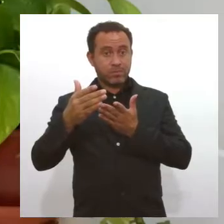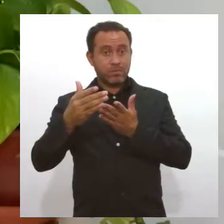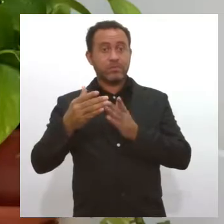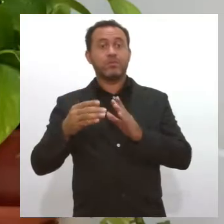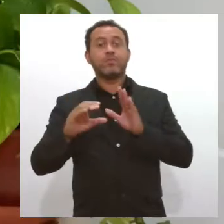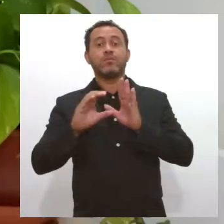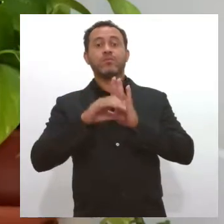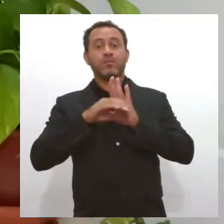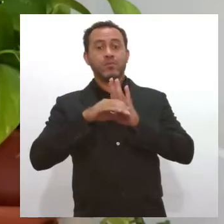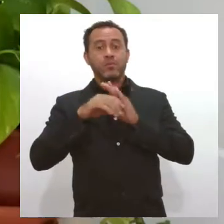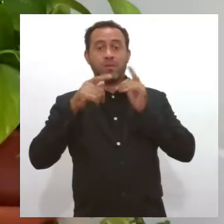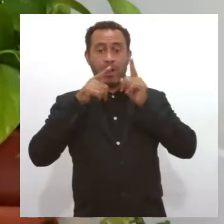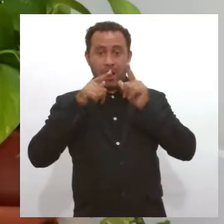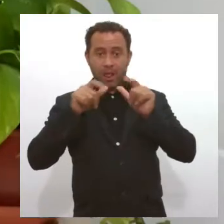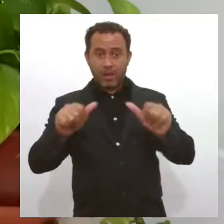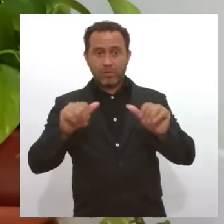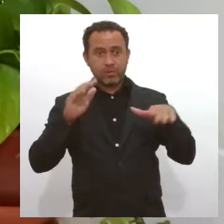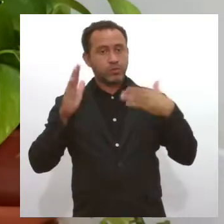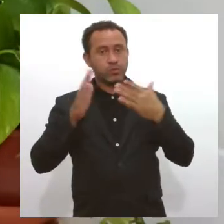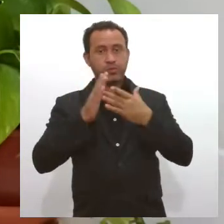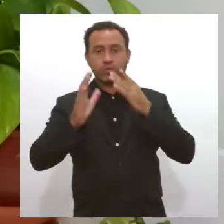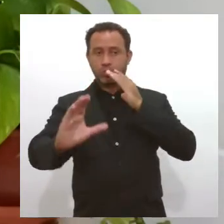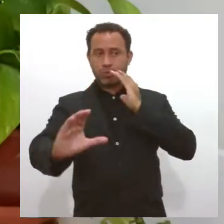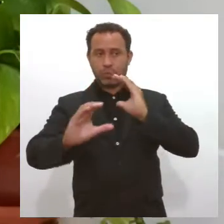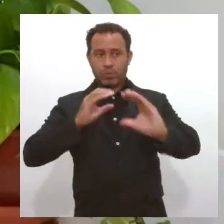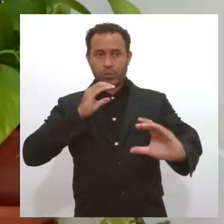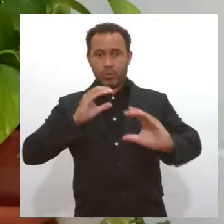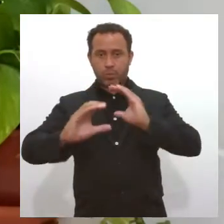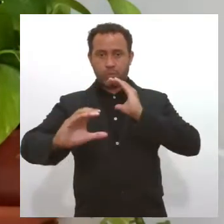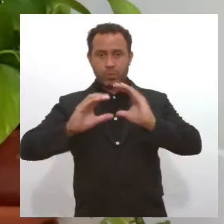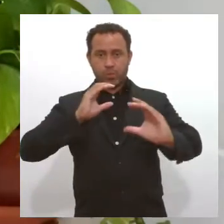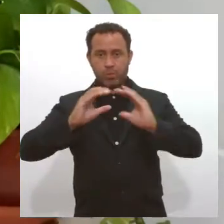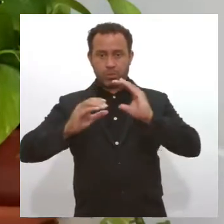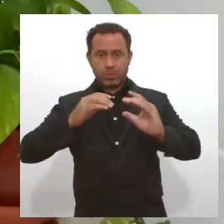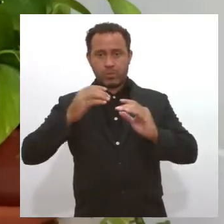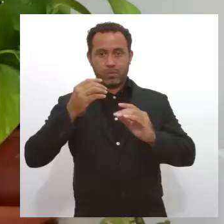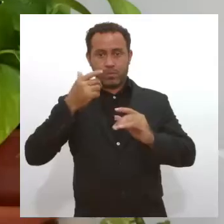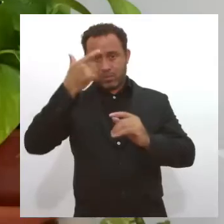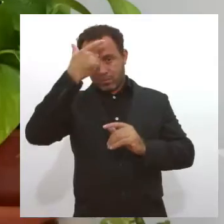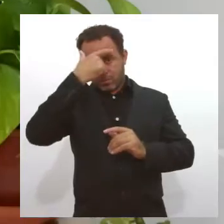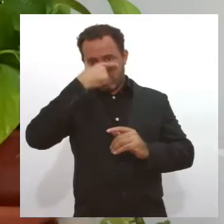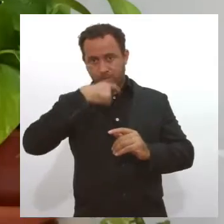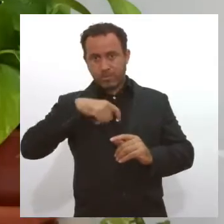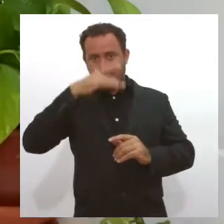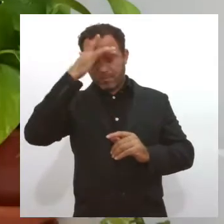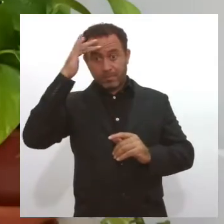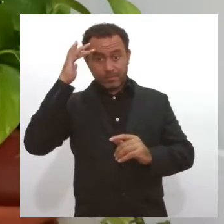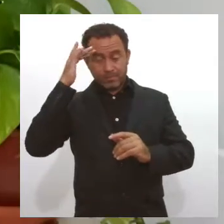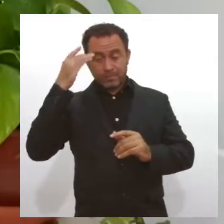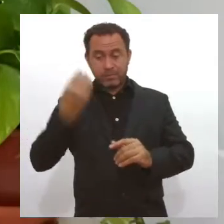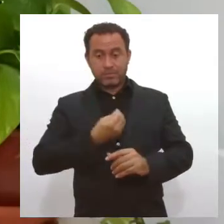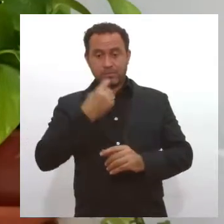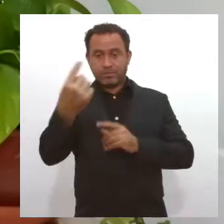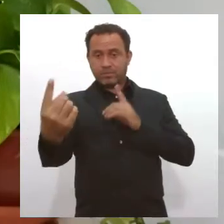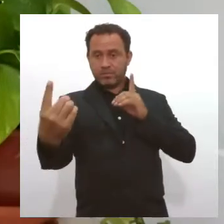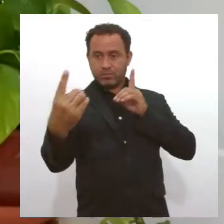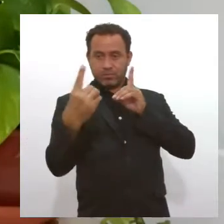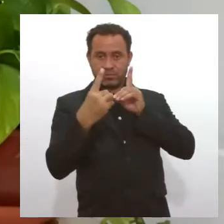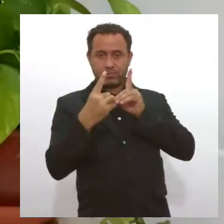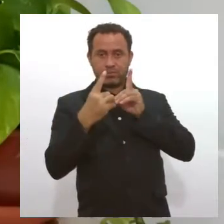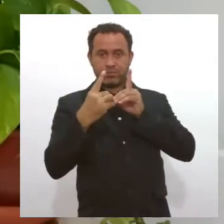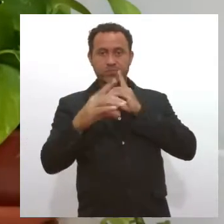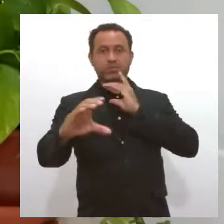neurolinguística. Que tudo é comunicação. A imagem de alguém, a presença de alguém na nossa frente já é